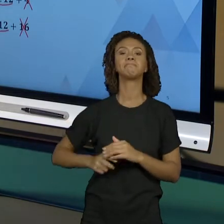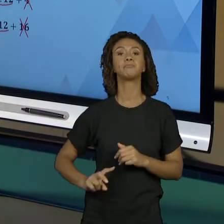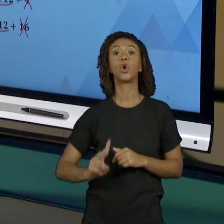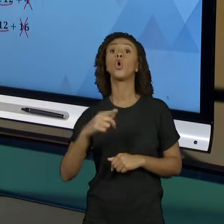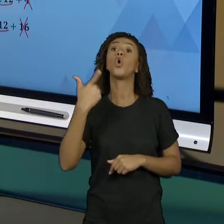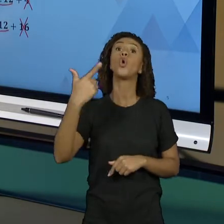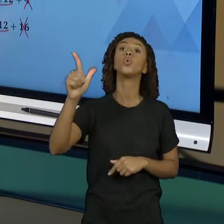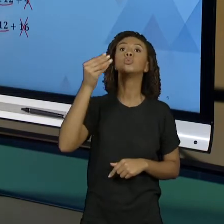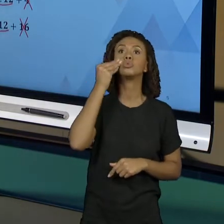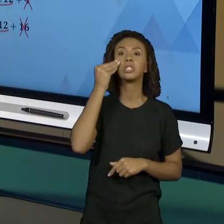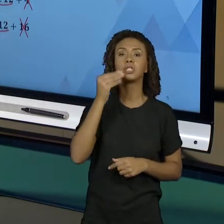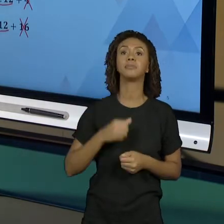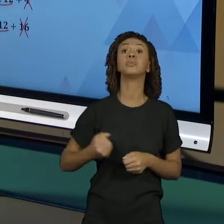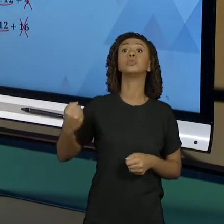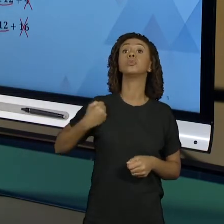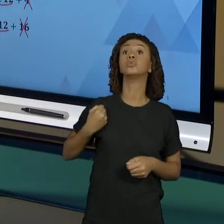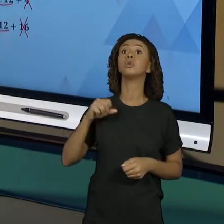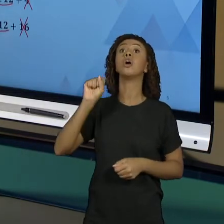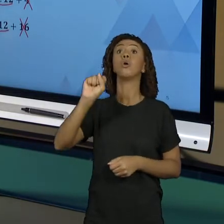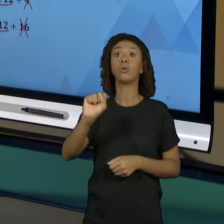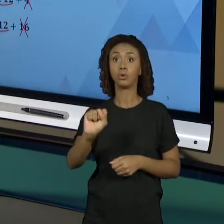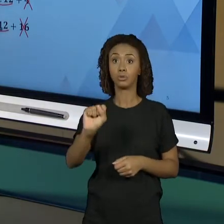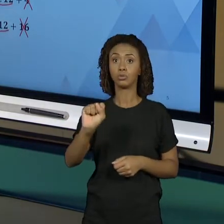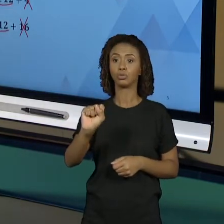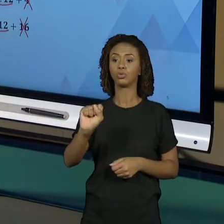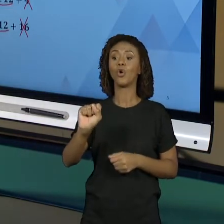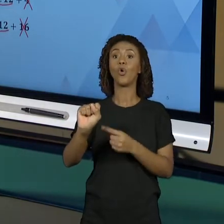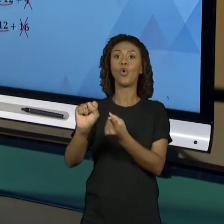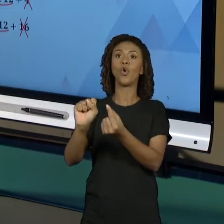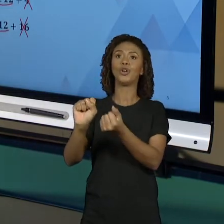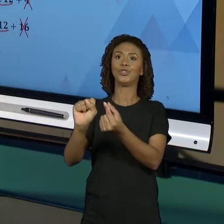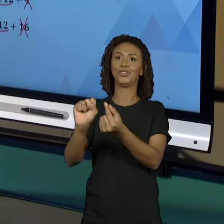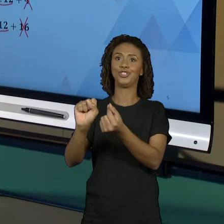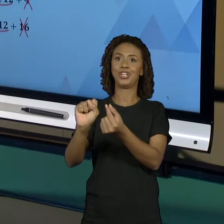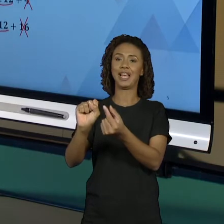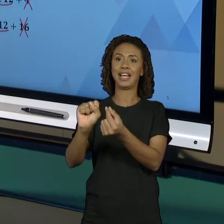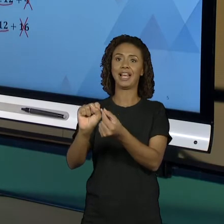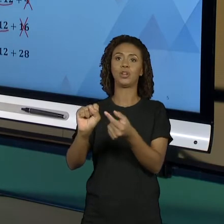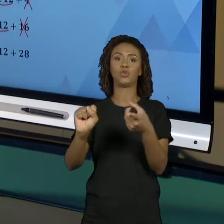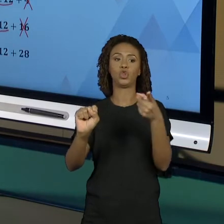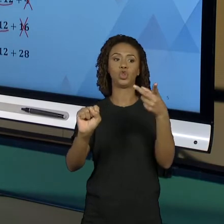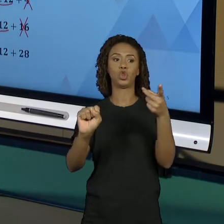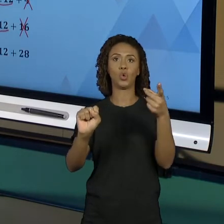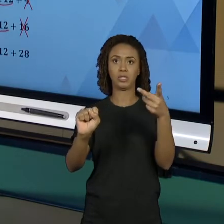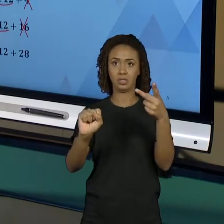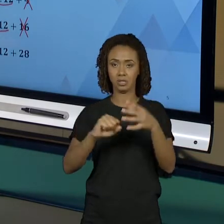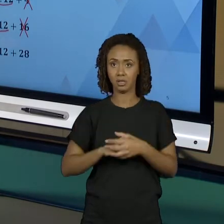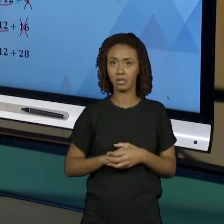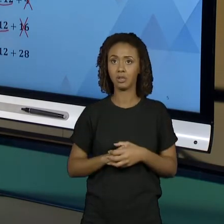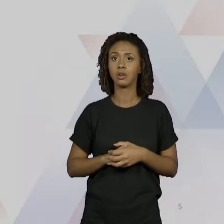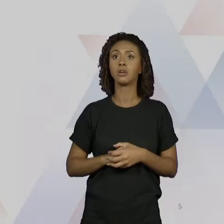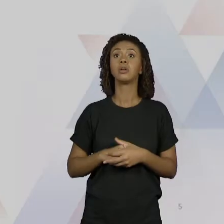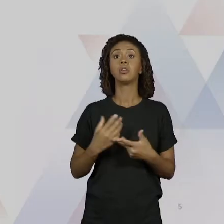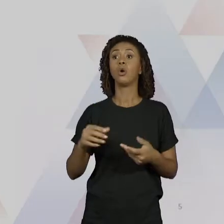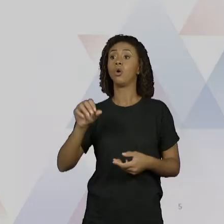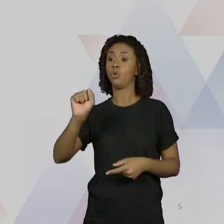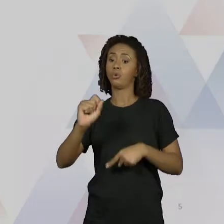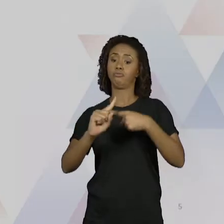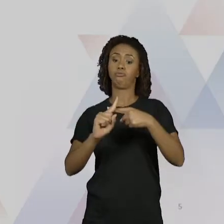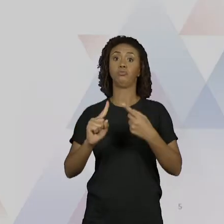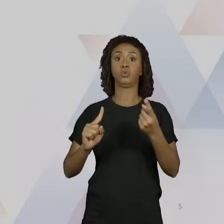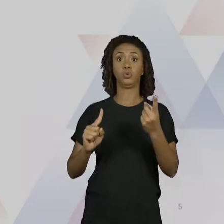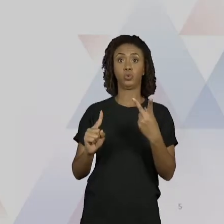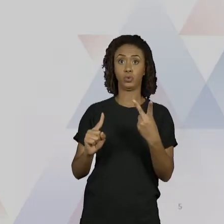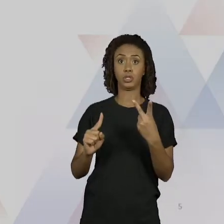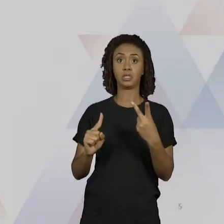Vamos tentar agora com 8 moedas de 12 reais. Então, 124 eu posso escrever como sendo 8 vezes 12,